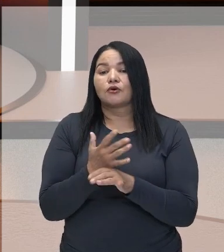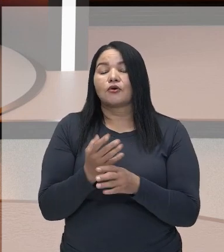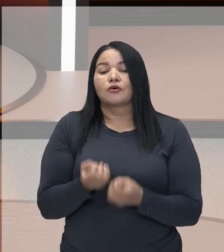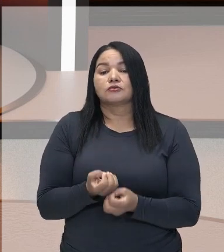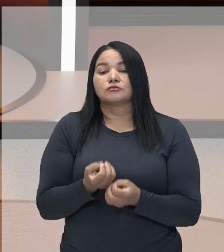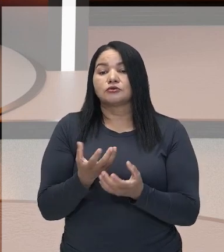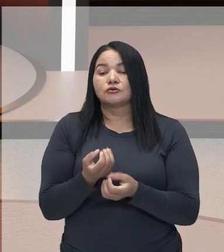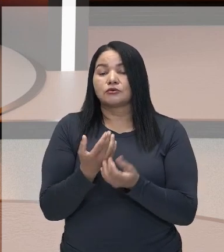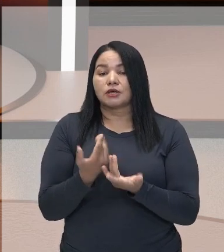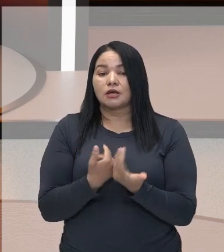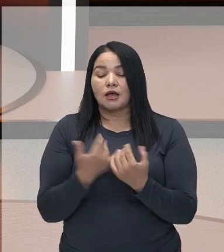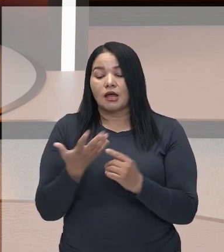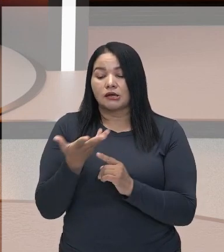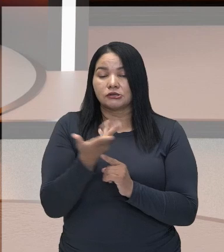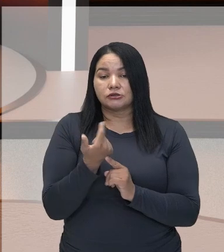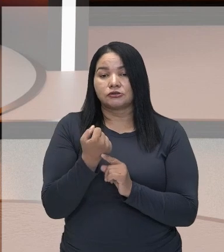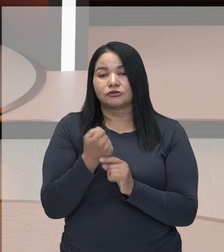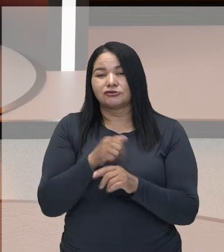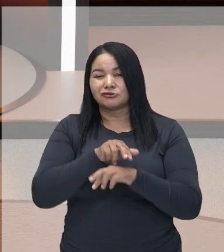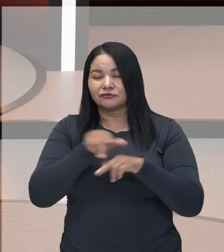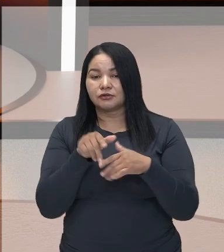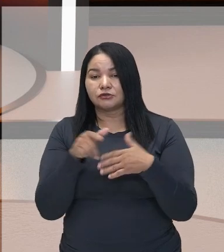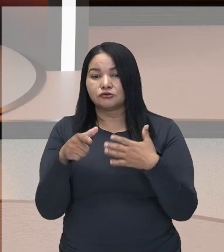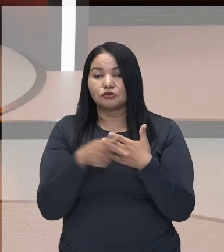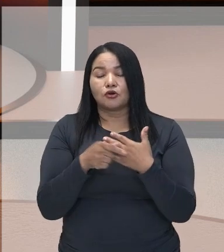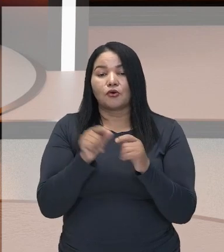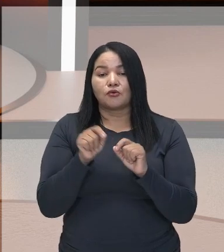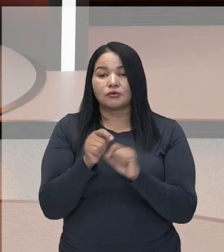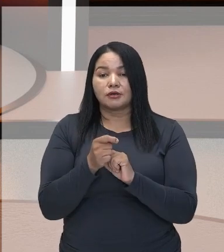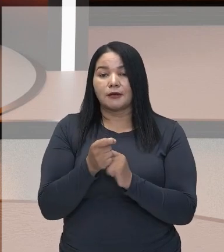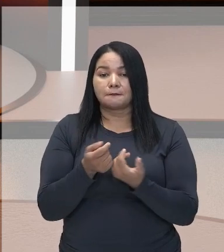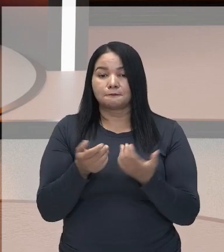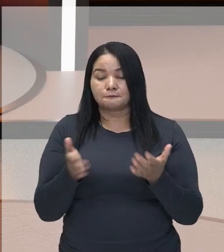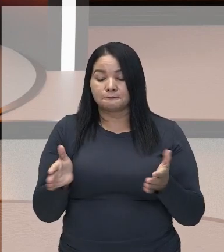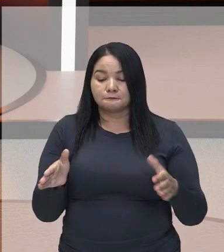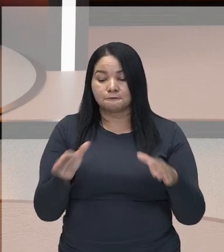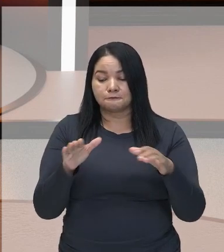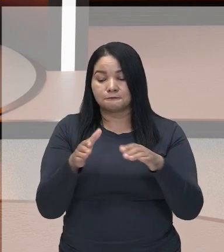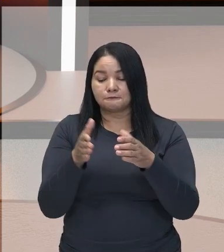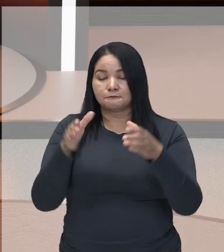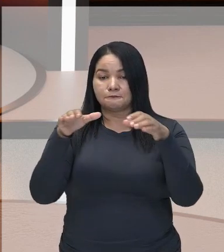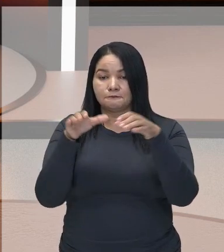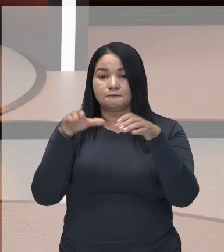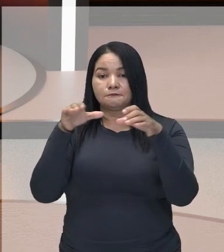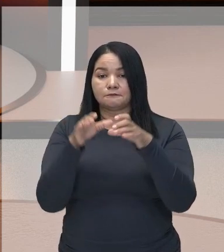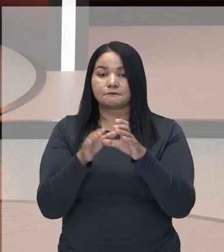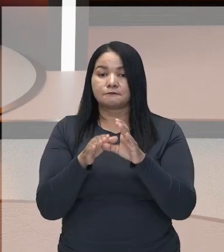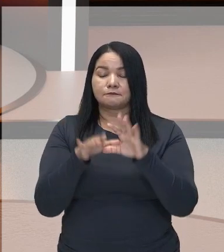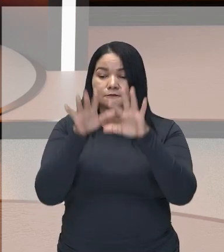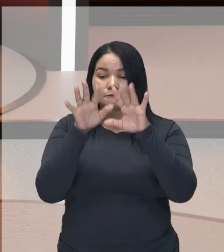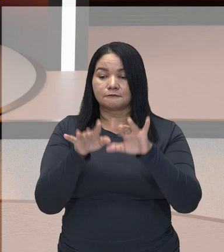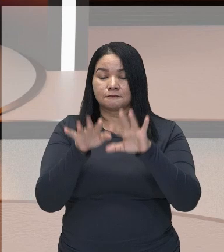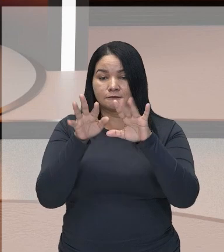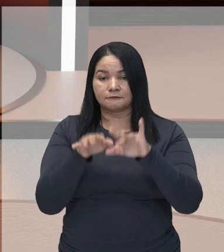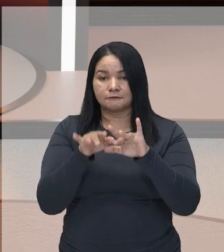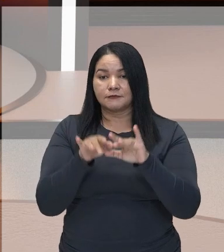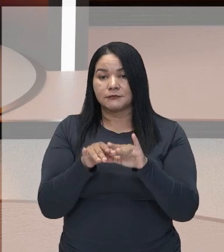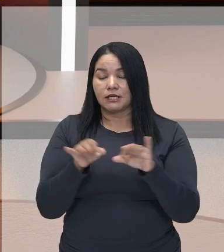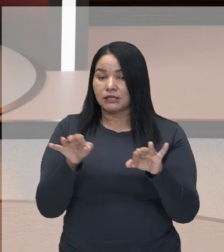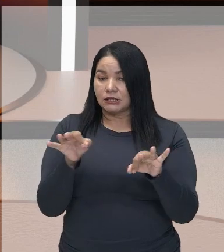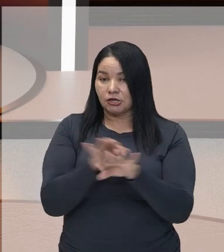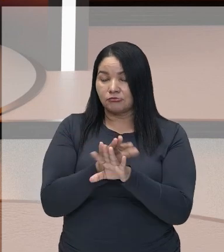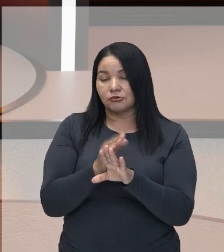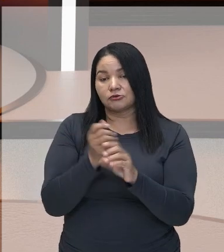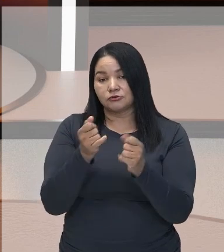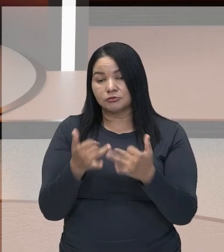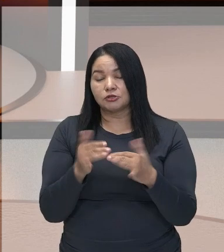diversos artistas que vão ali colocar sua silhueta com o seu topo nevado. E a gente termina falando